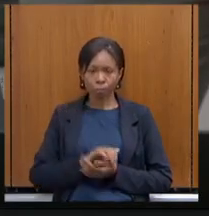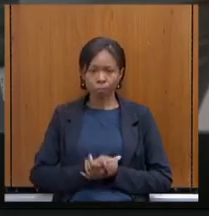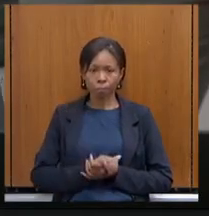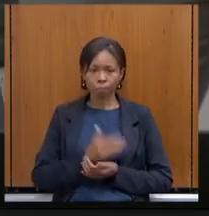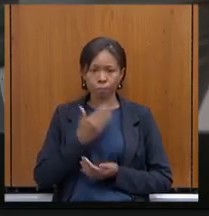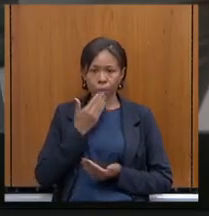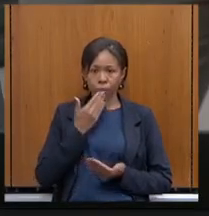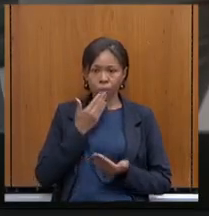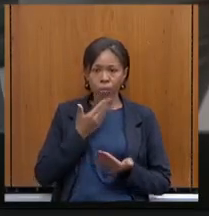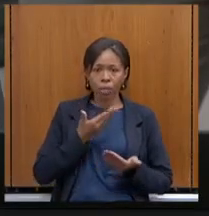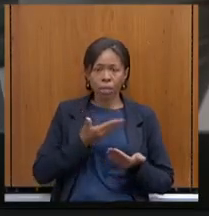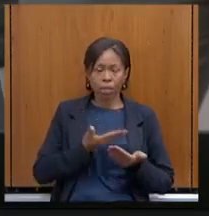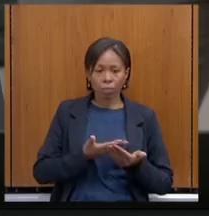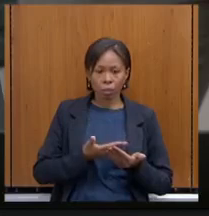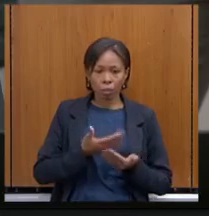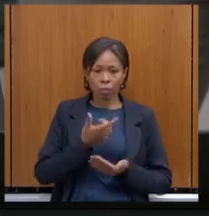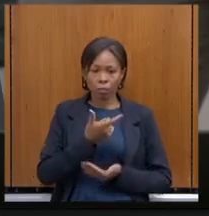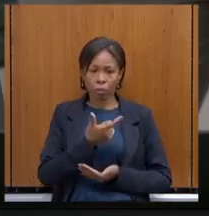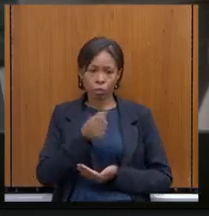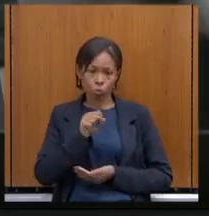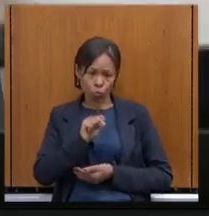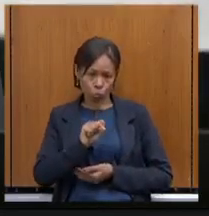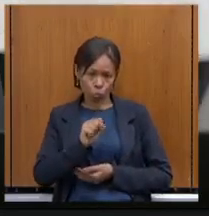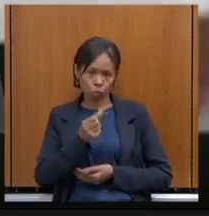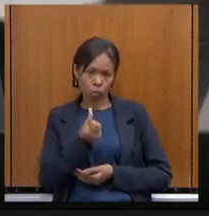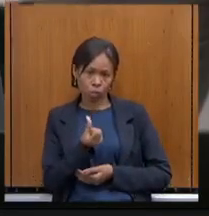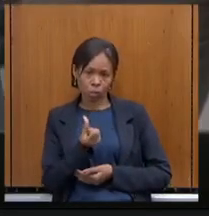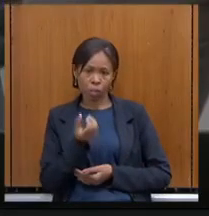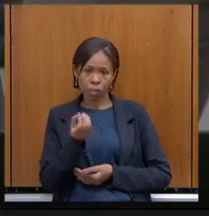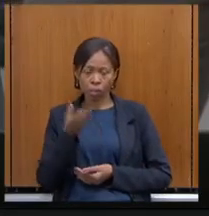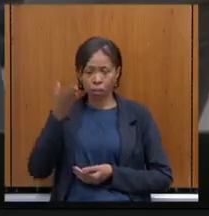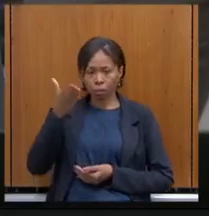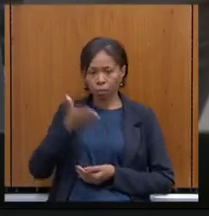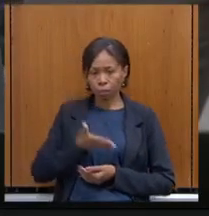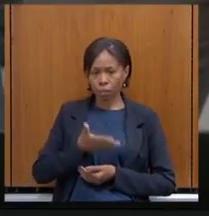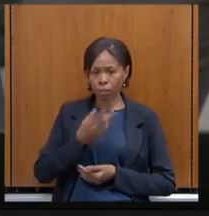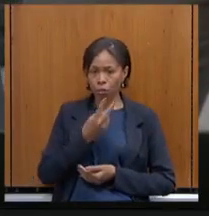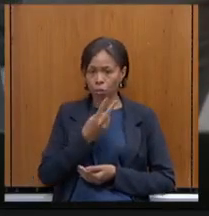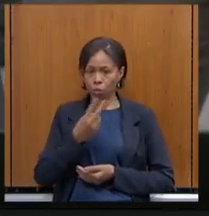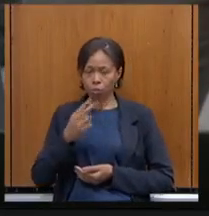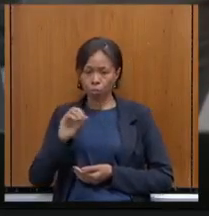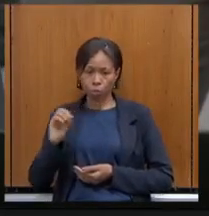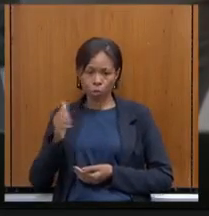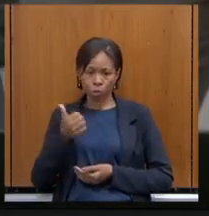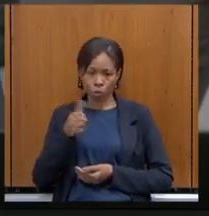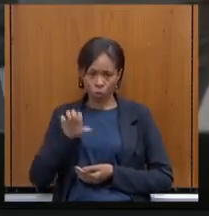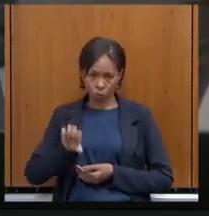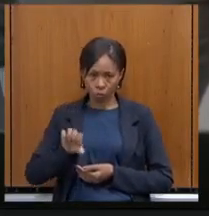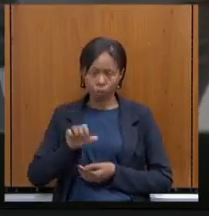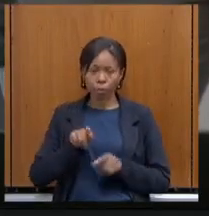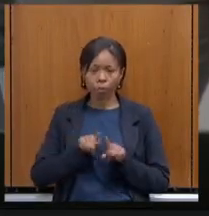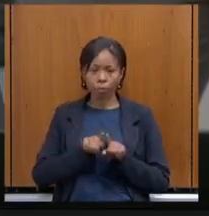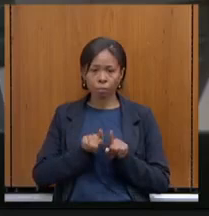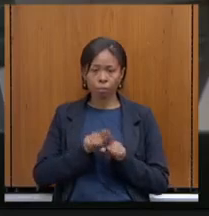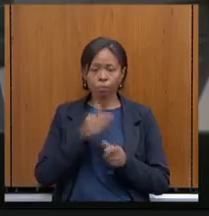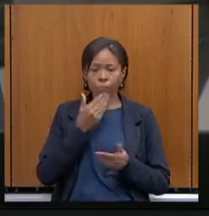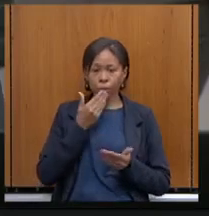número 2860, barra 2019 e o requerimento